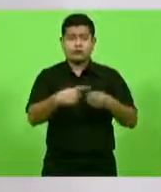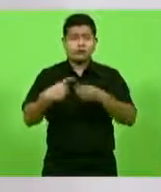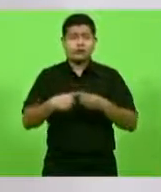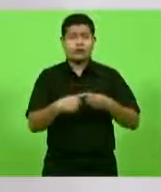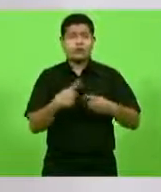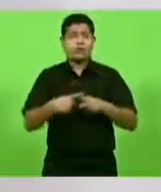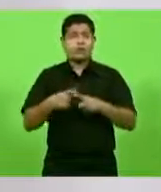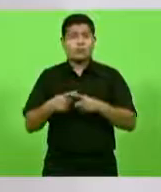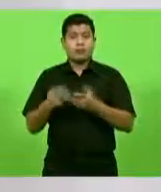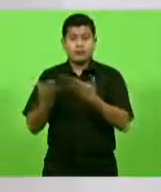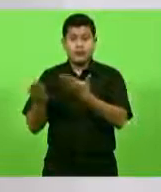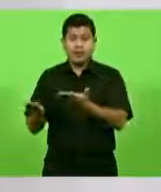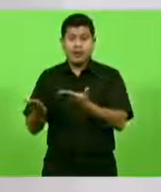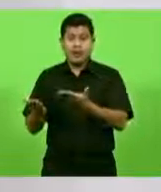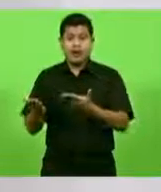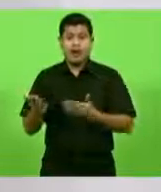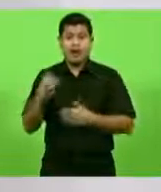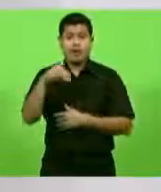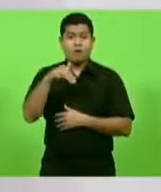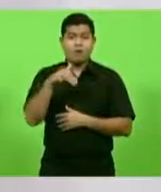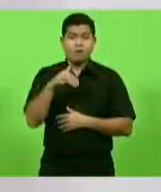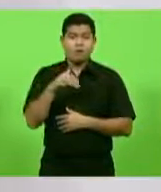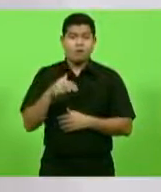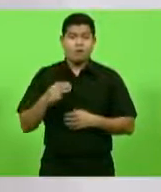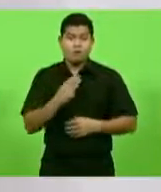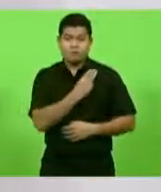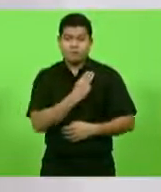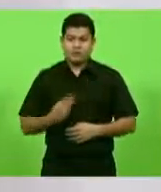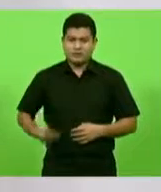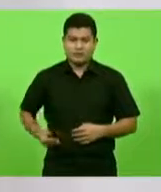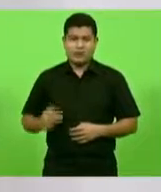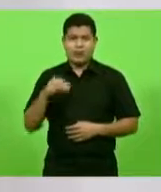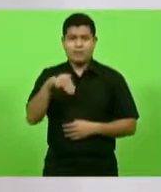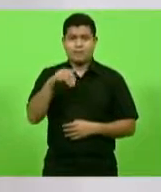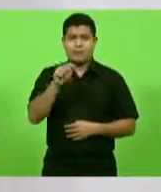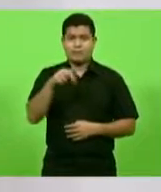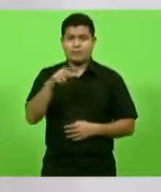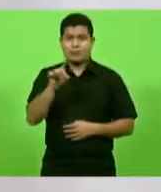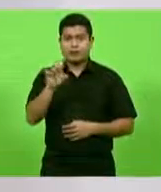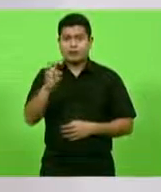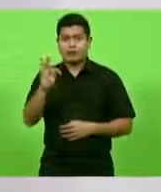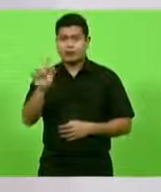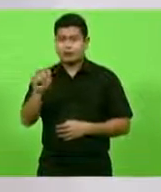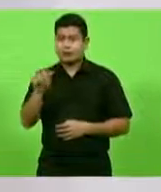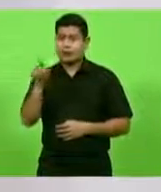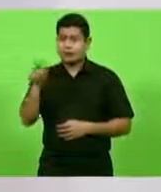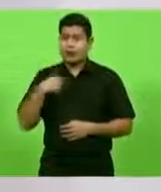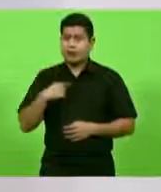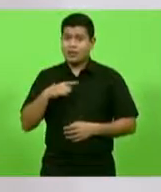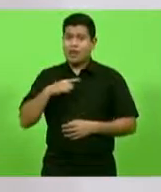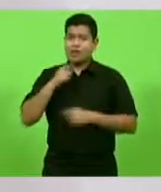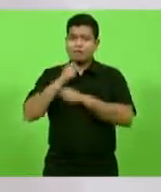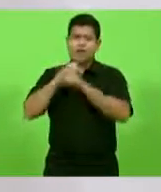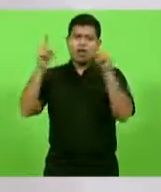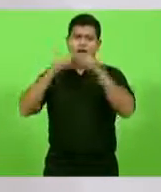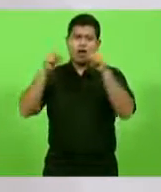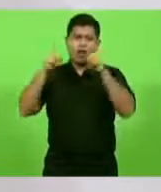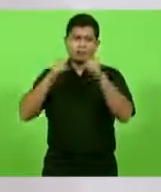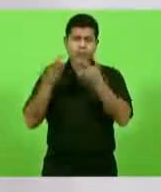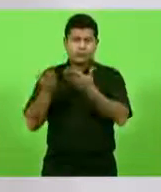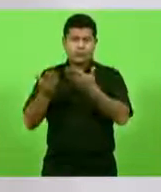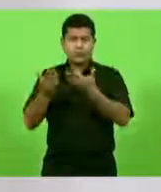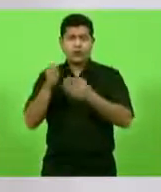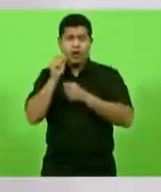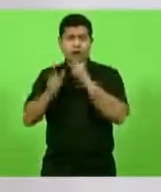Mandetta, que até hoje foi criticado pelo presidente Bolsonaro lá no seu discurso, o Mandetta